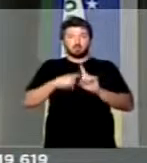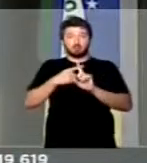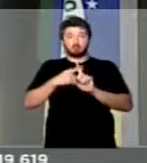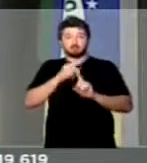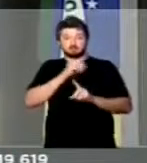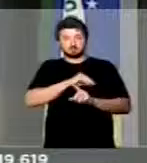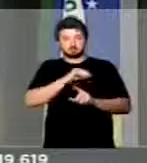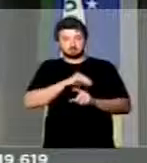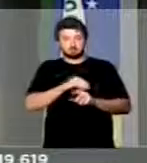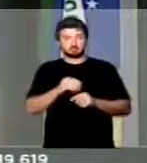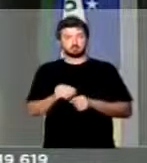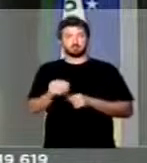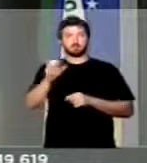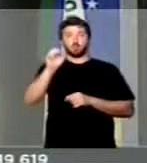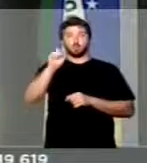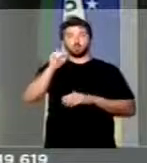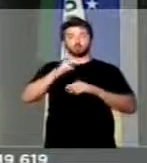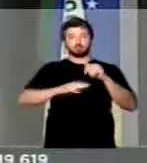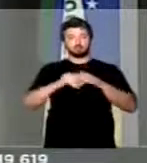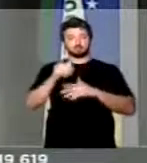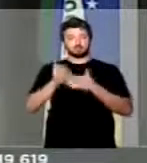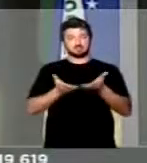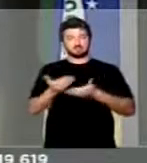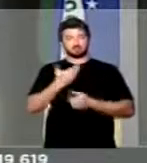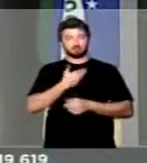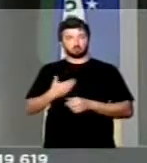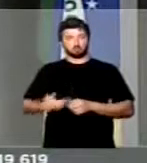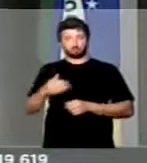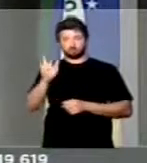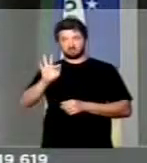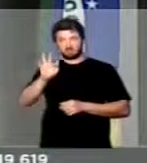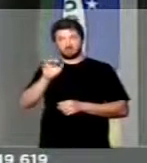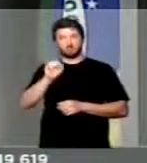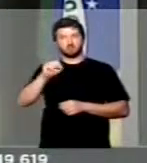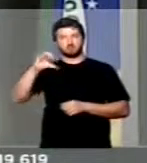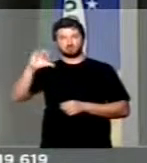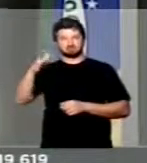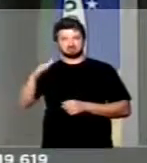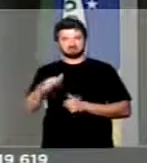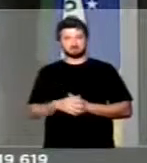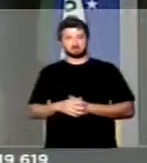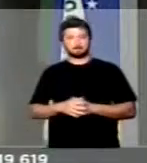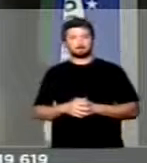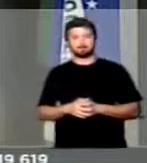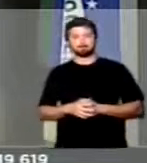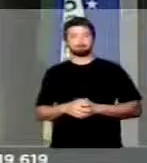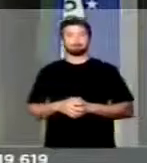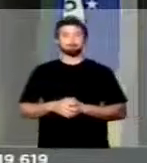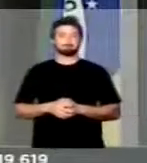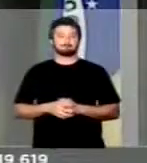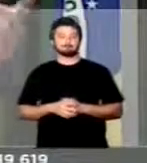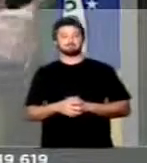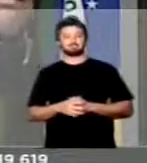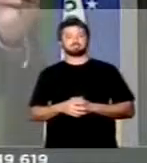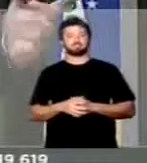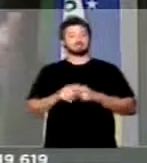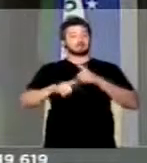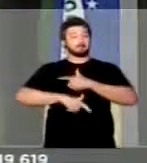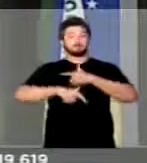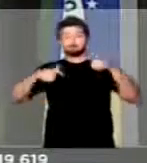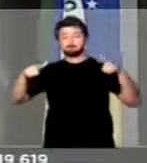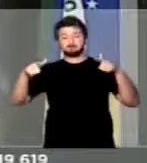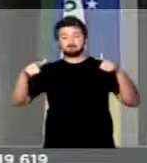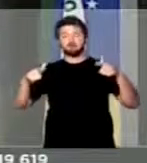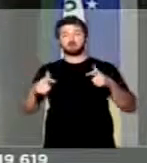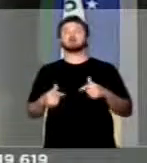de oito carreiras de servidores federais, oito ou nove, se eu não me engano, e que a grande maioria